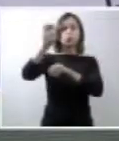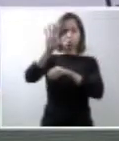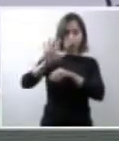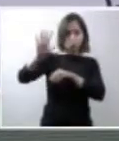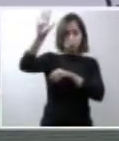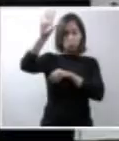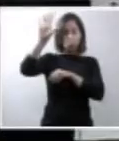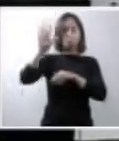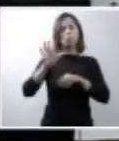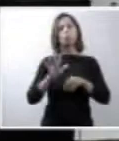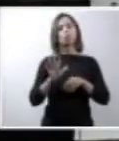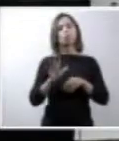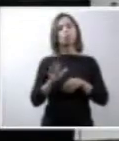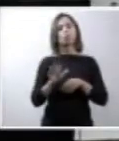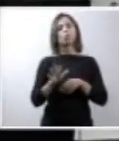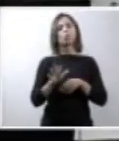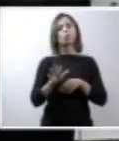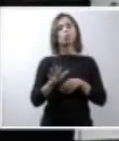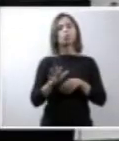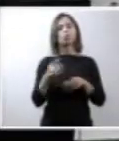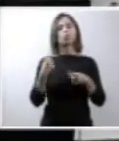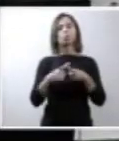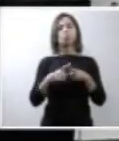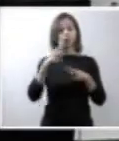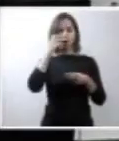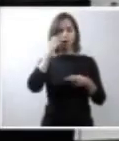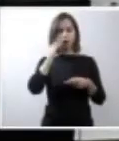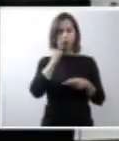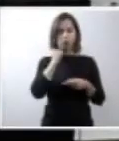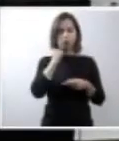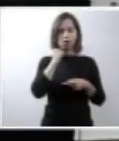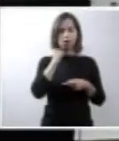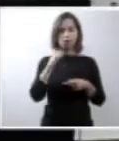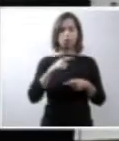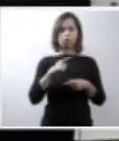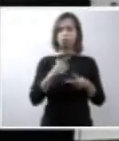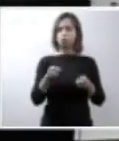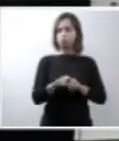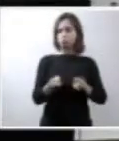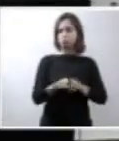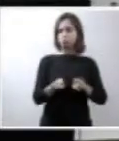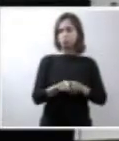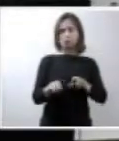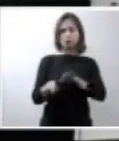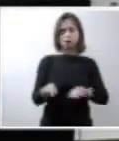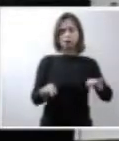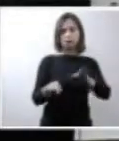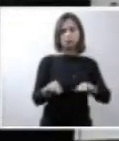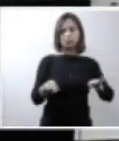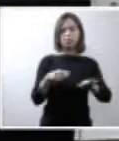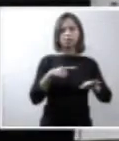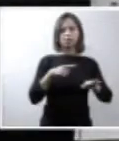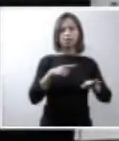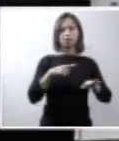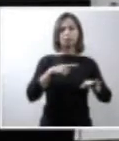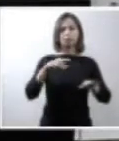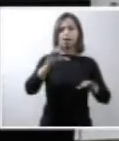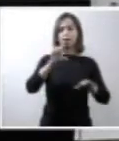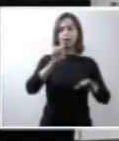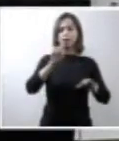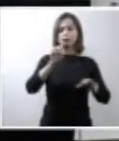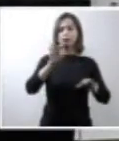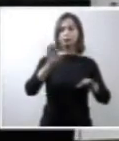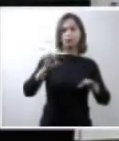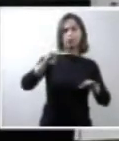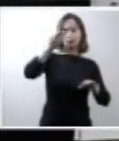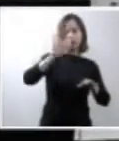adotivas. Ou mesmo crianças do leste europeu que migram para a